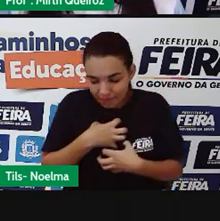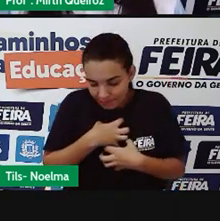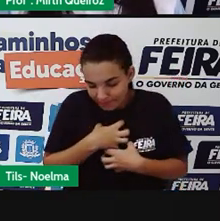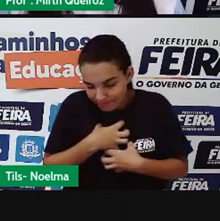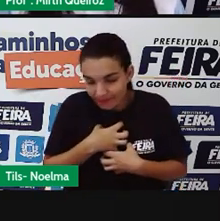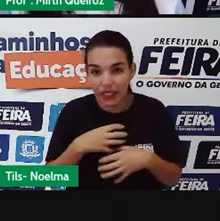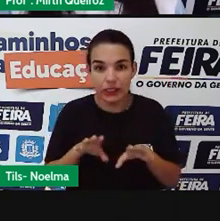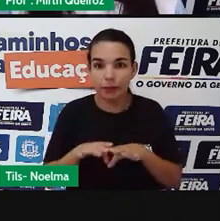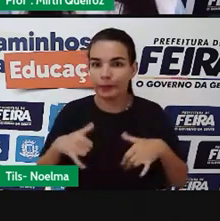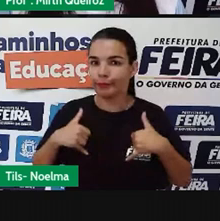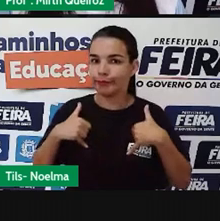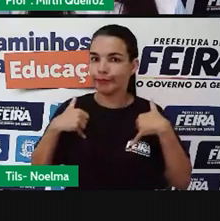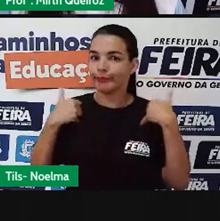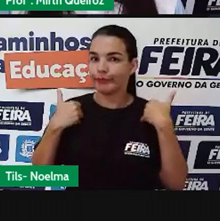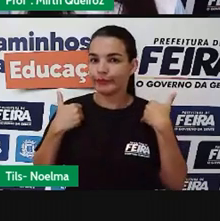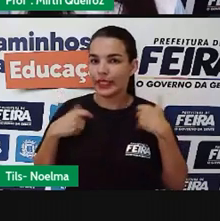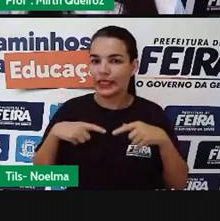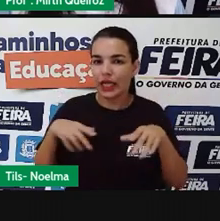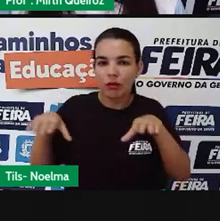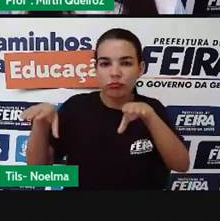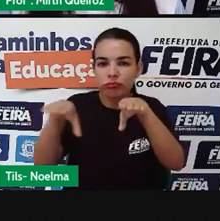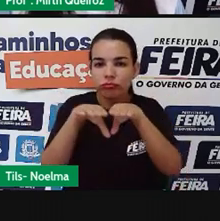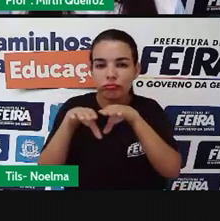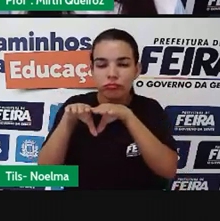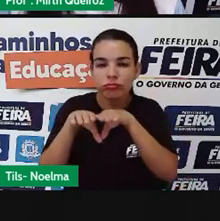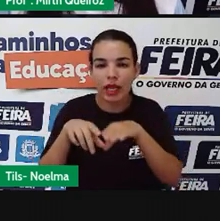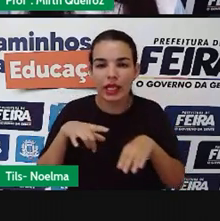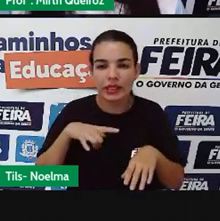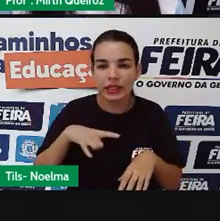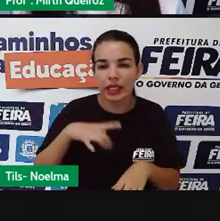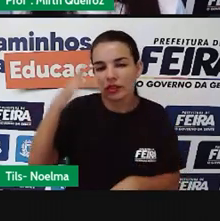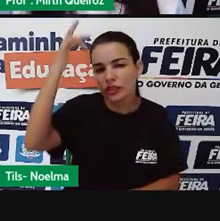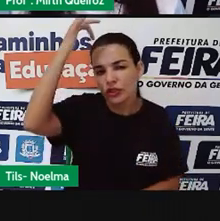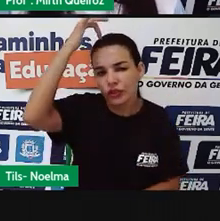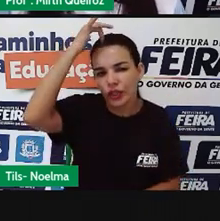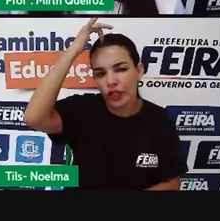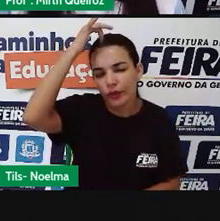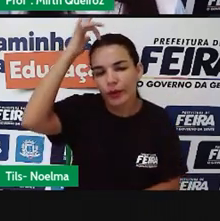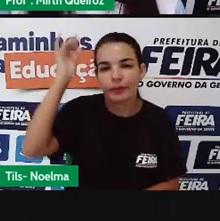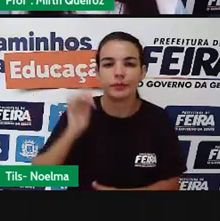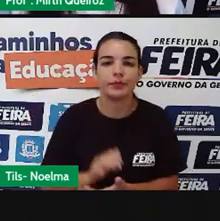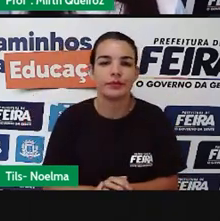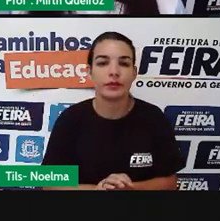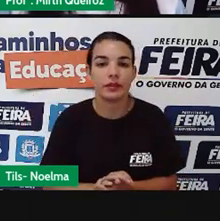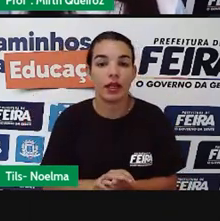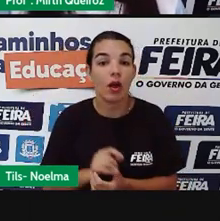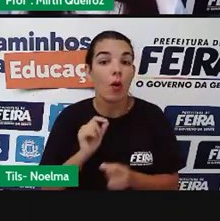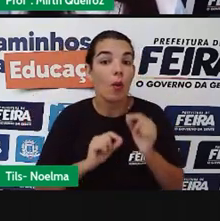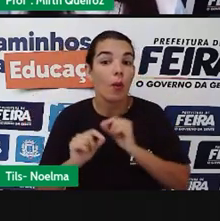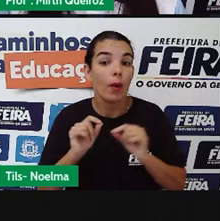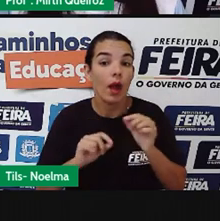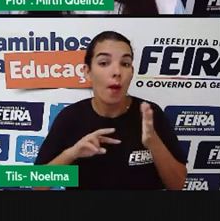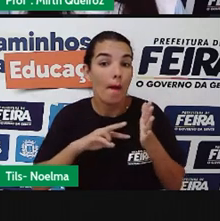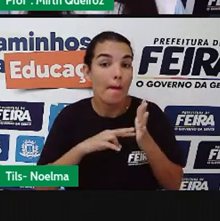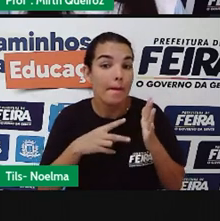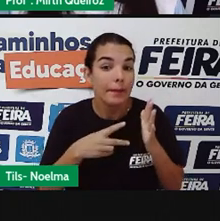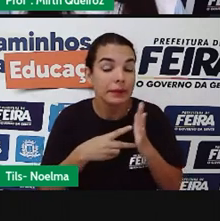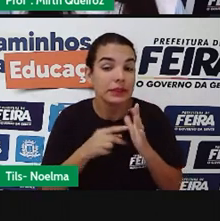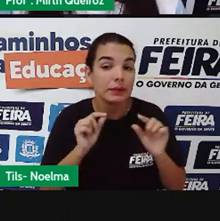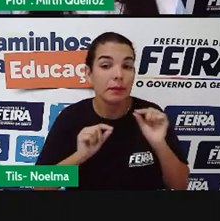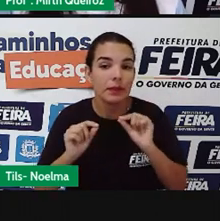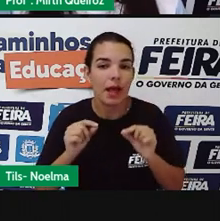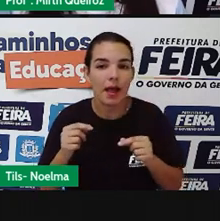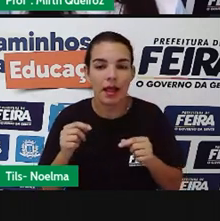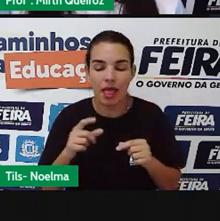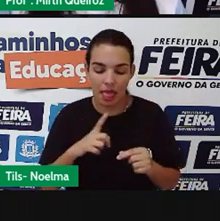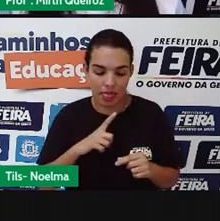orgulhosa e é simultaneamente convencida e ingênua. Ela é mente que é objeto de amor